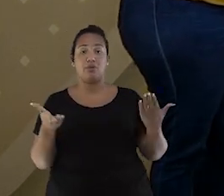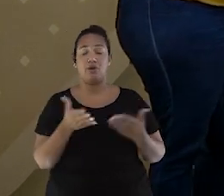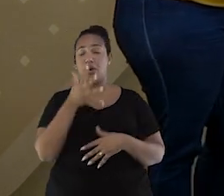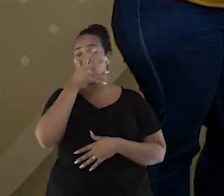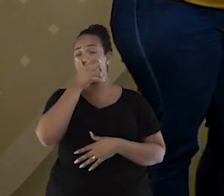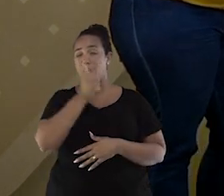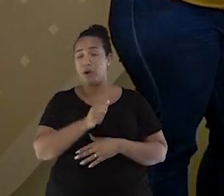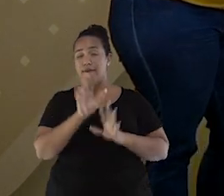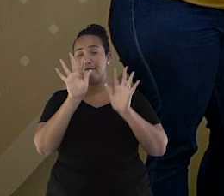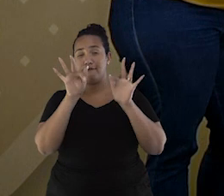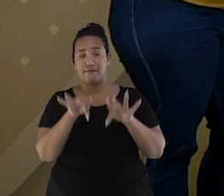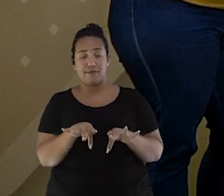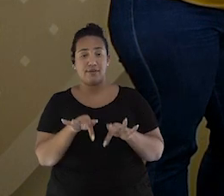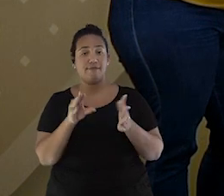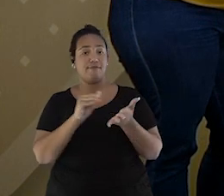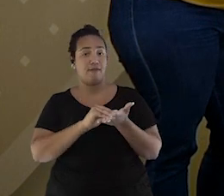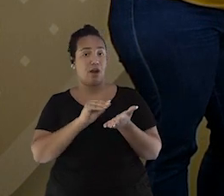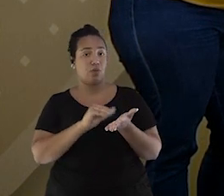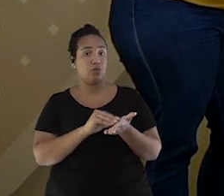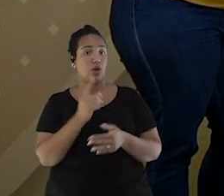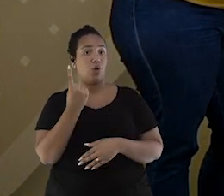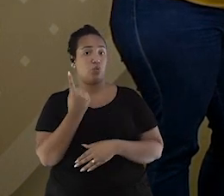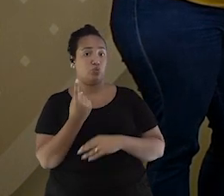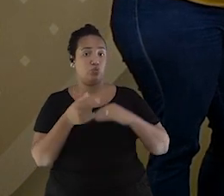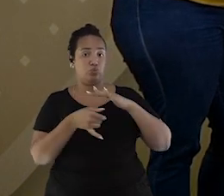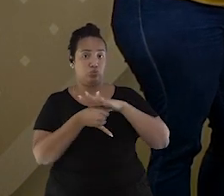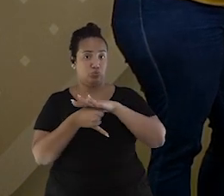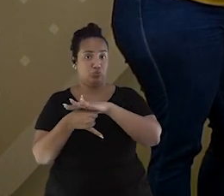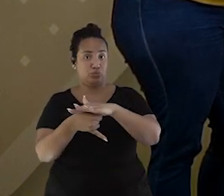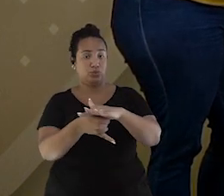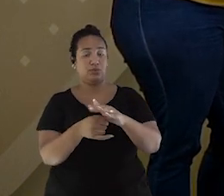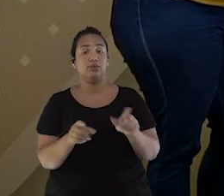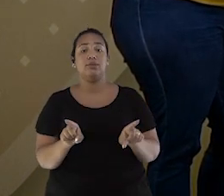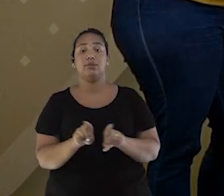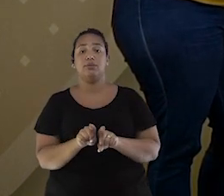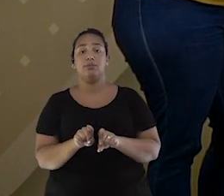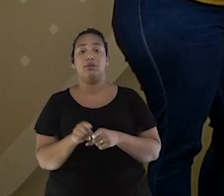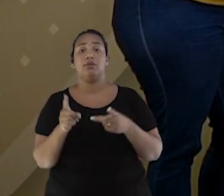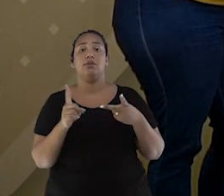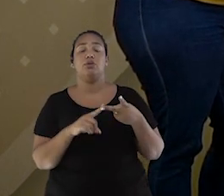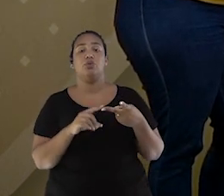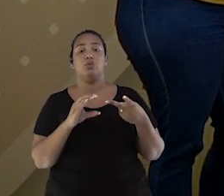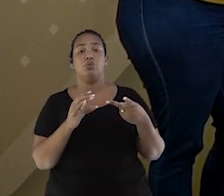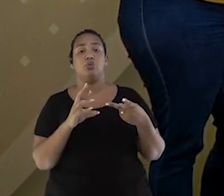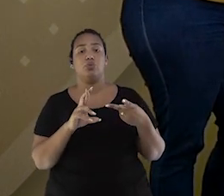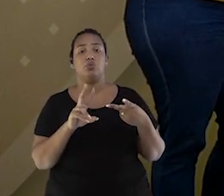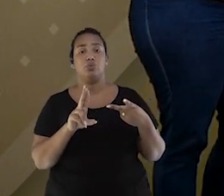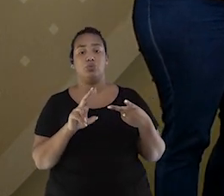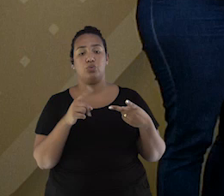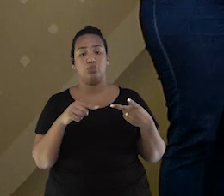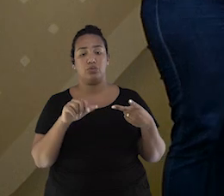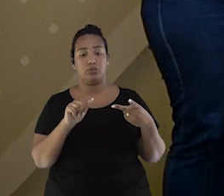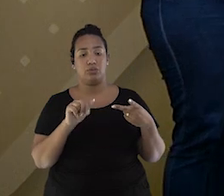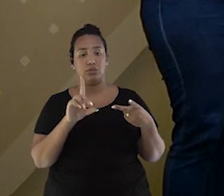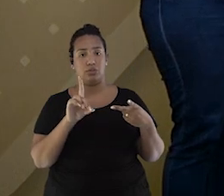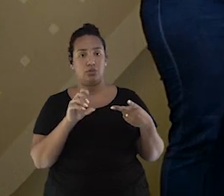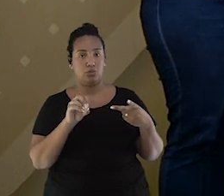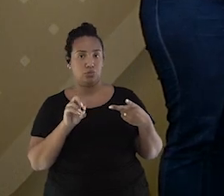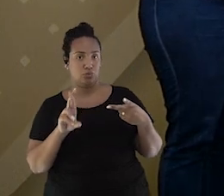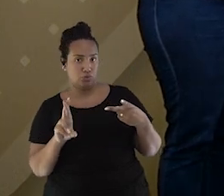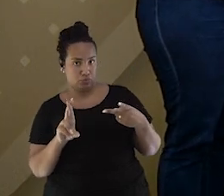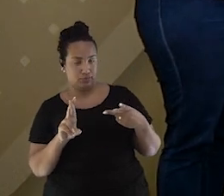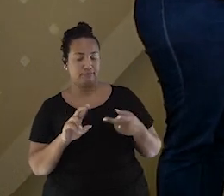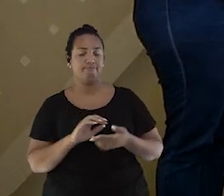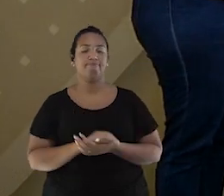Falta só um submarino e um outro navio cruzador. Hum, o submarino é pequeno, né? Ele só tem dois quadradinhos. É, ele só tem